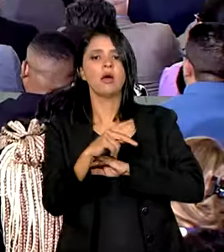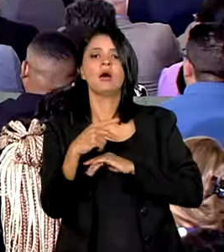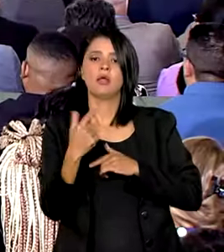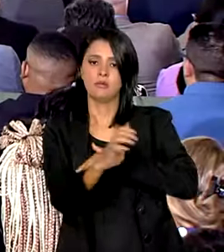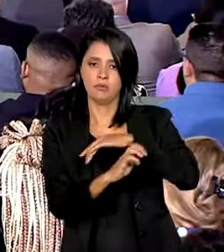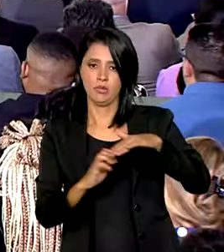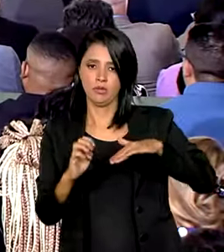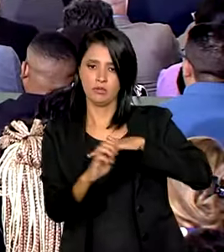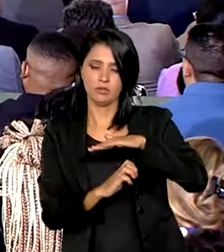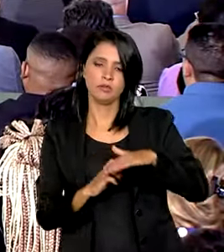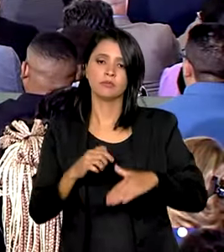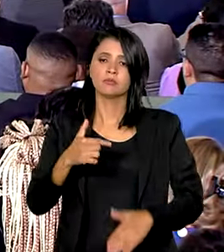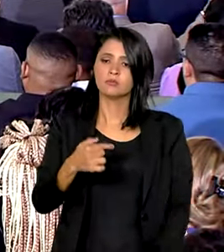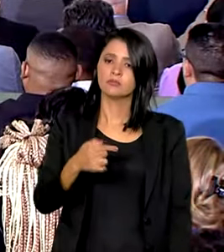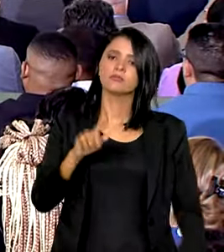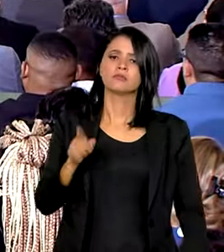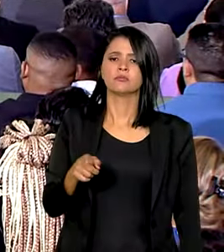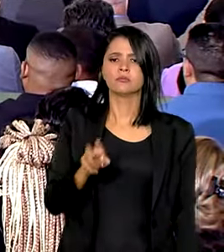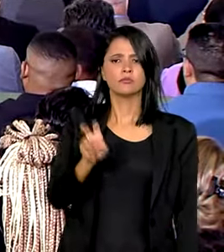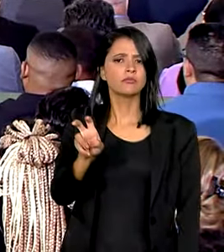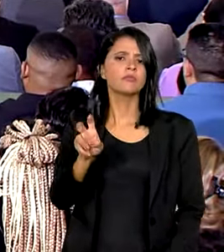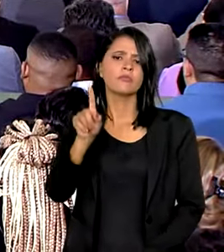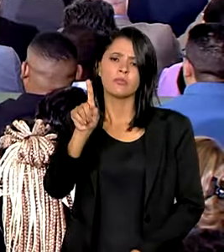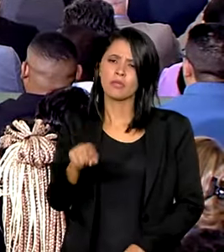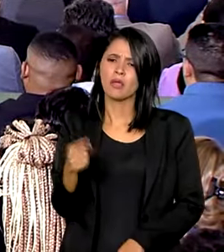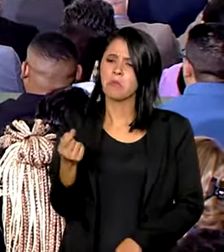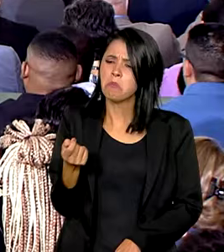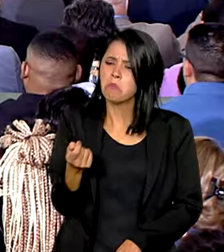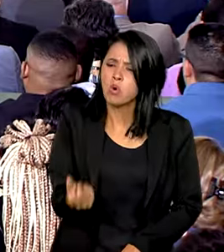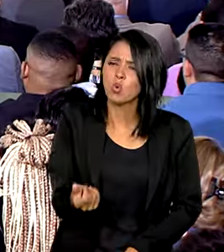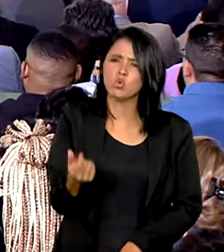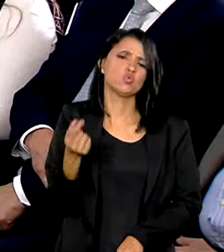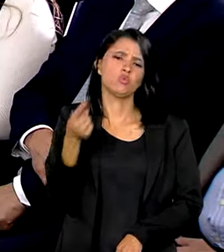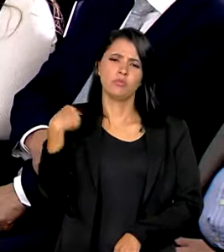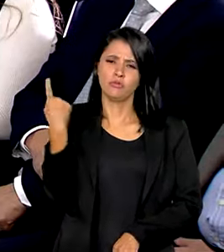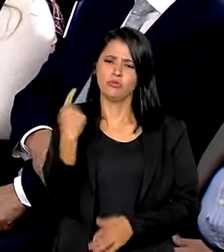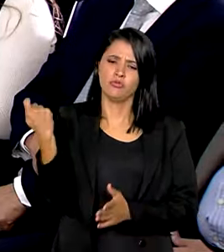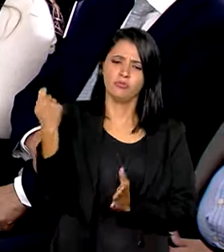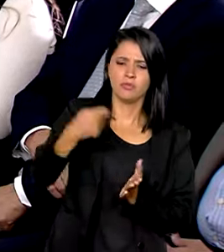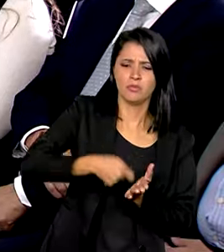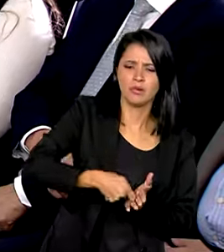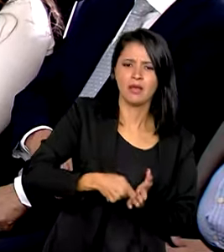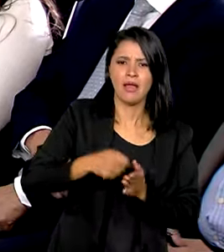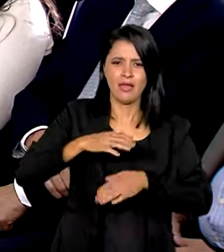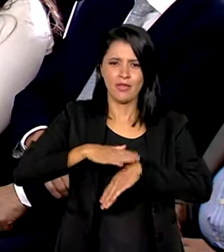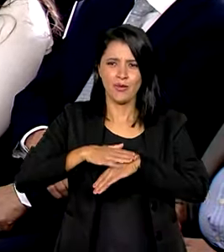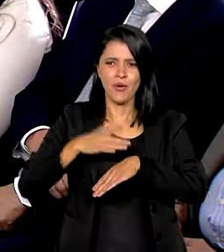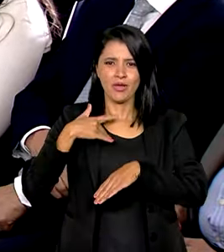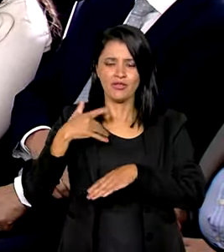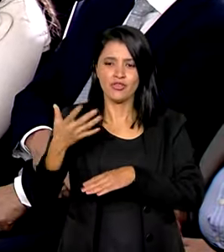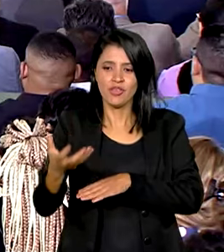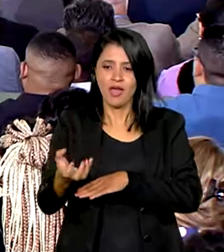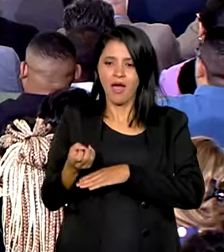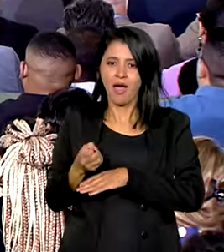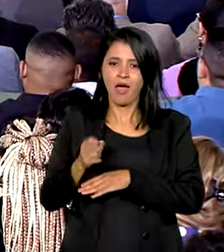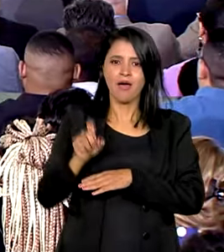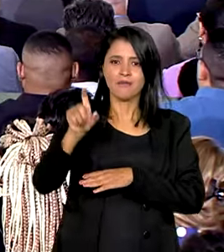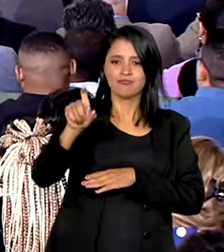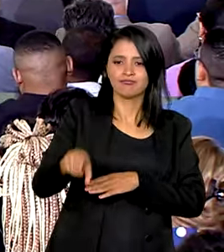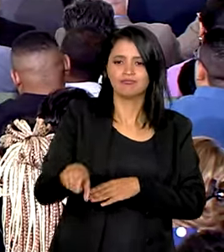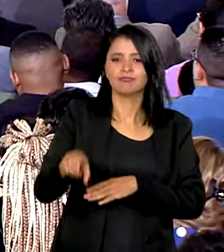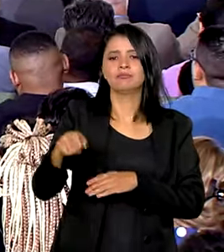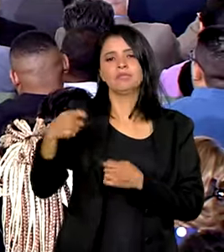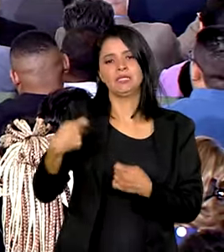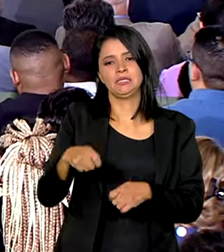7,5% é uma coisa muito pequena para a gente pagar. Na hora que a gente vai receber o benefício, é